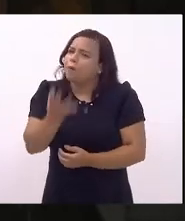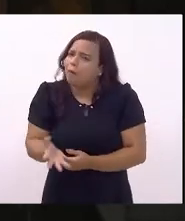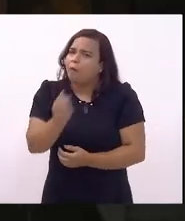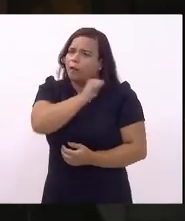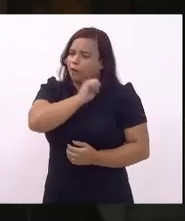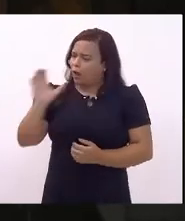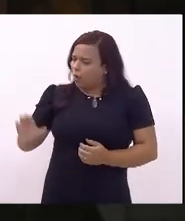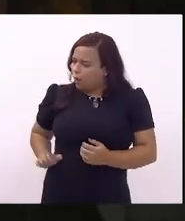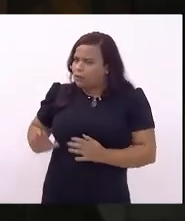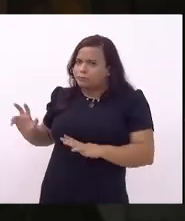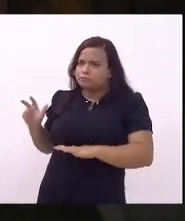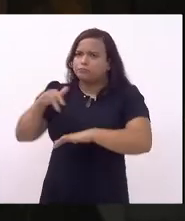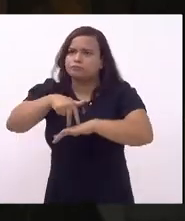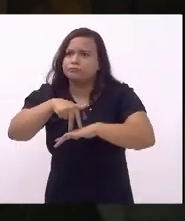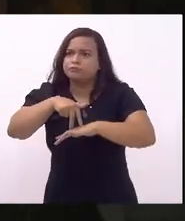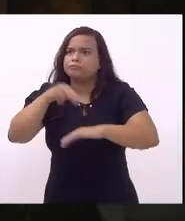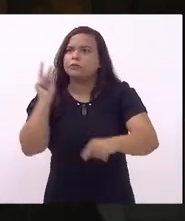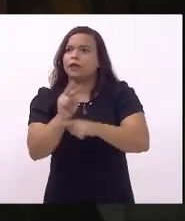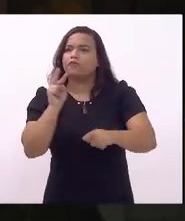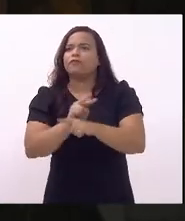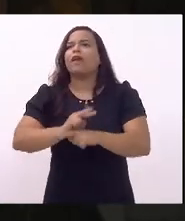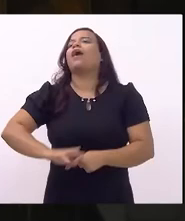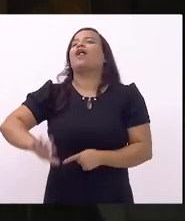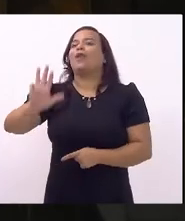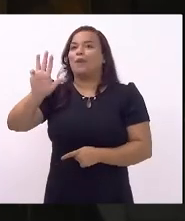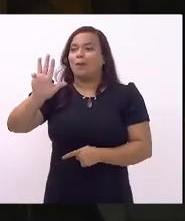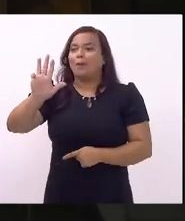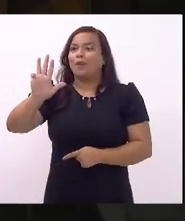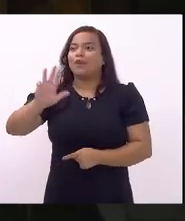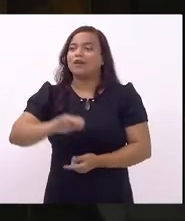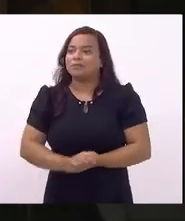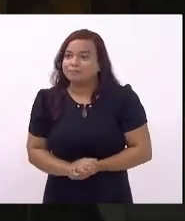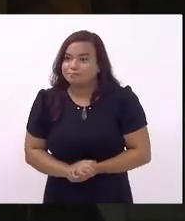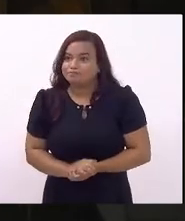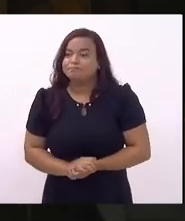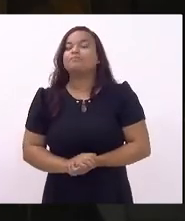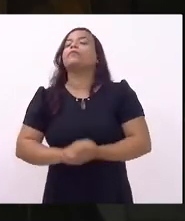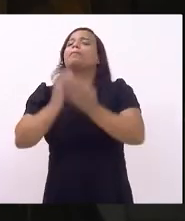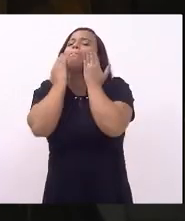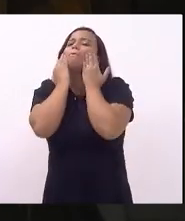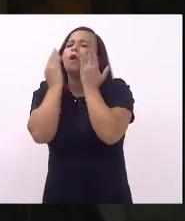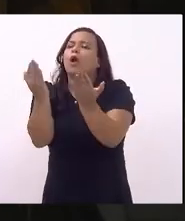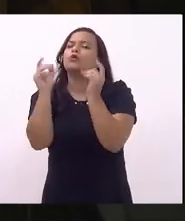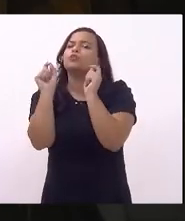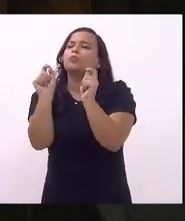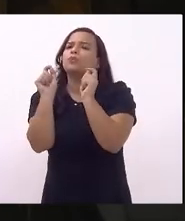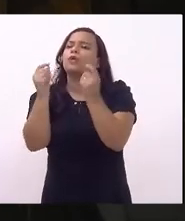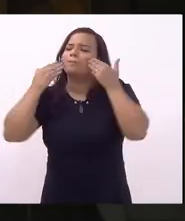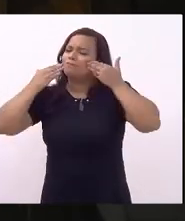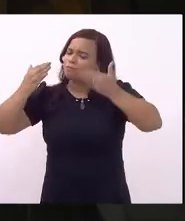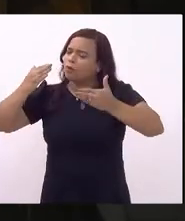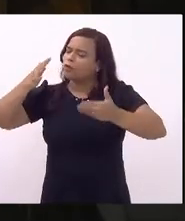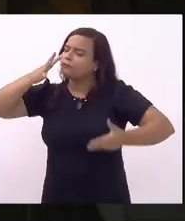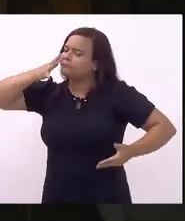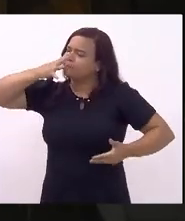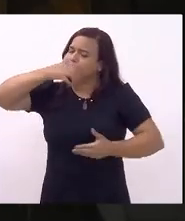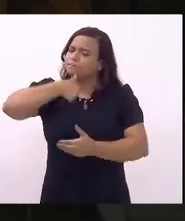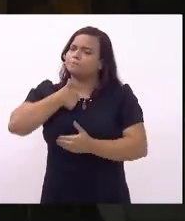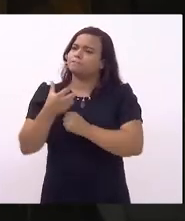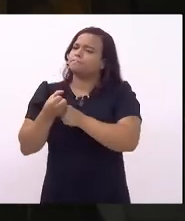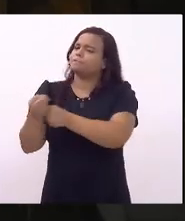Ciliano vir defender o Lula mostra fidelidade algo raro na política